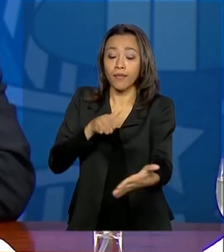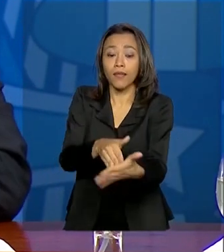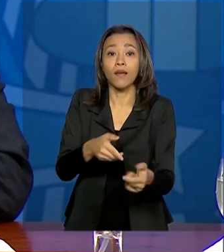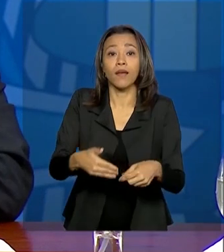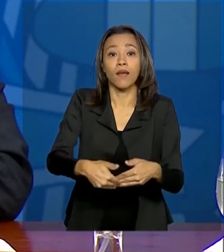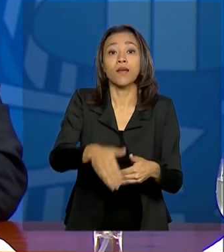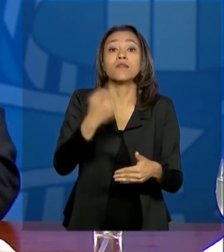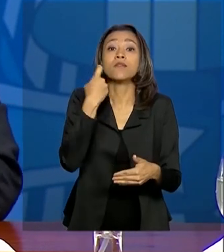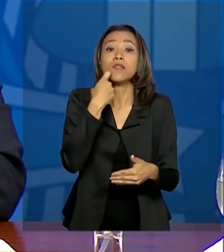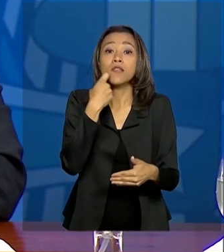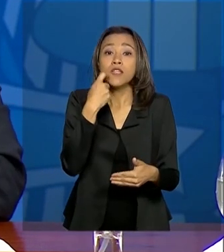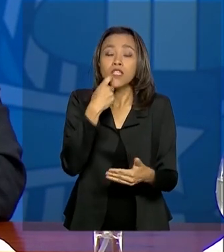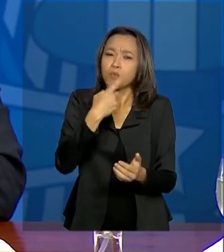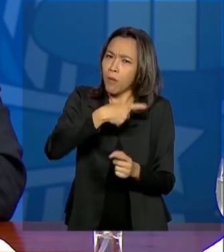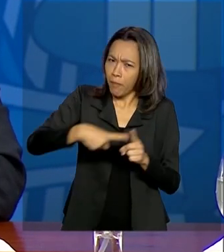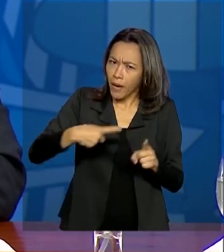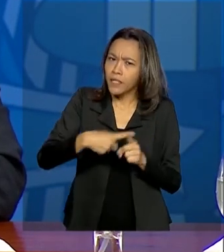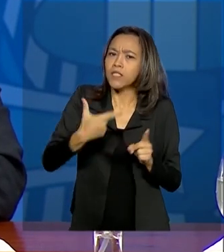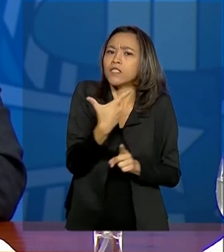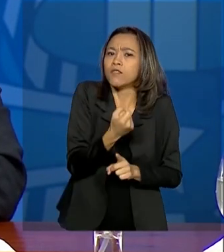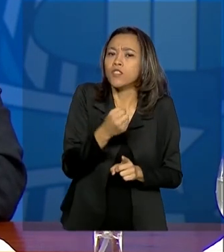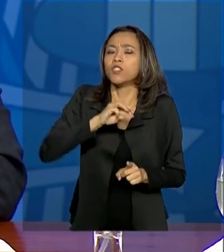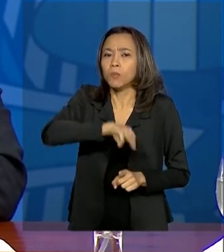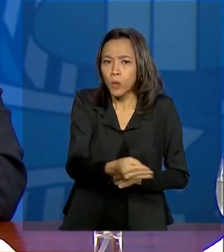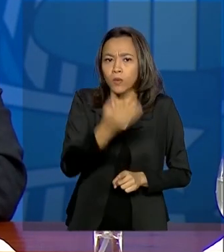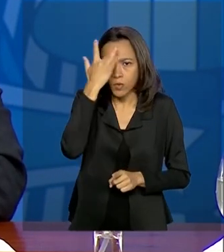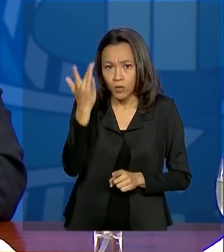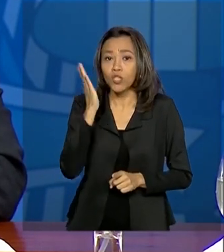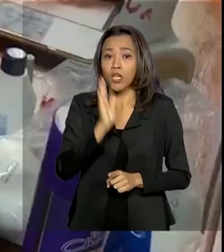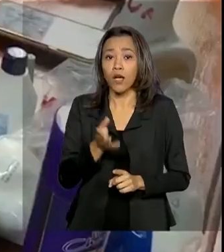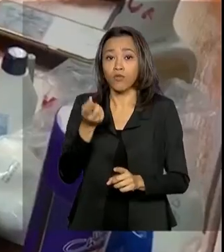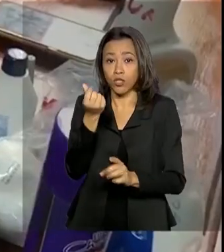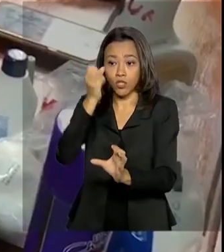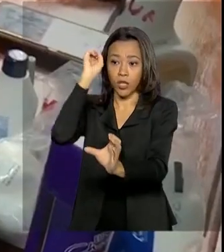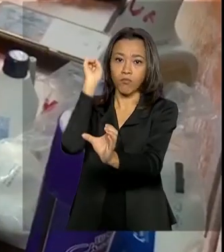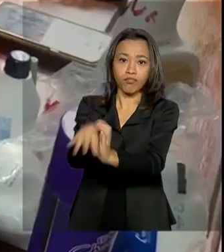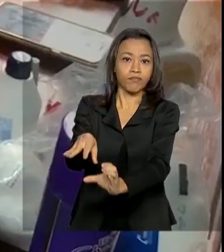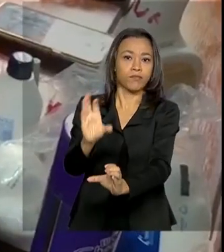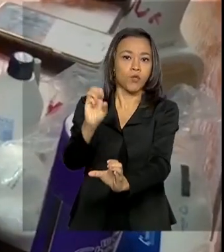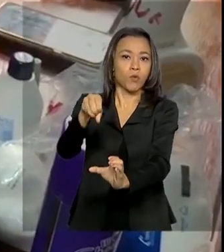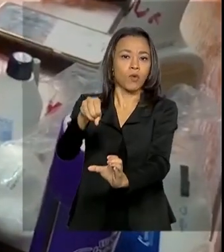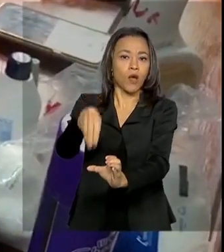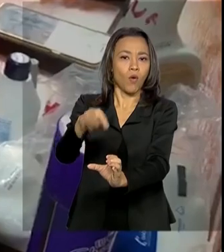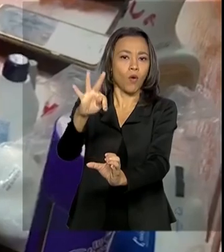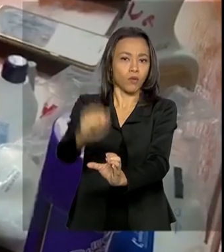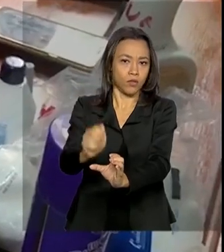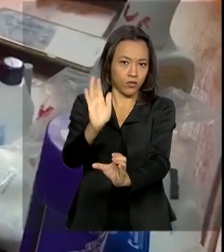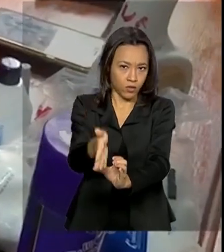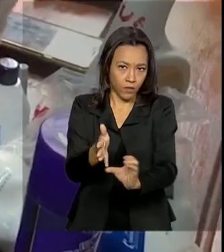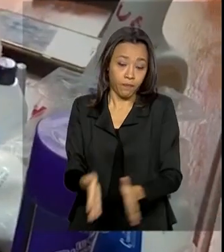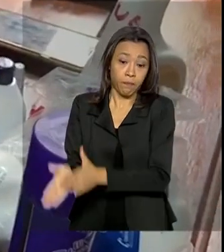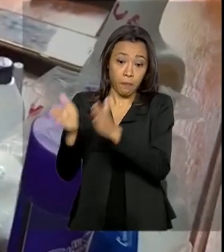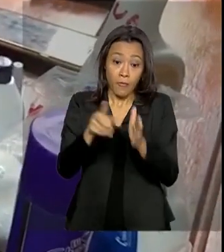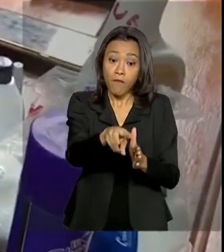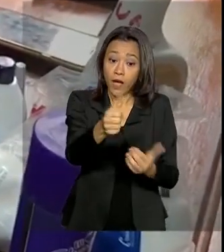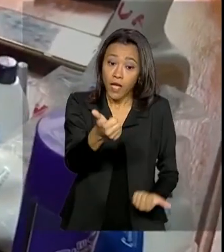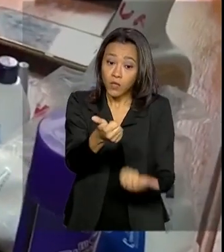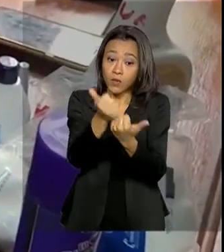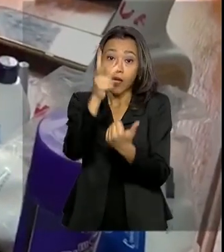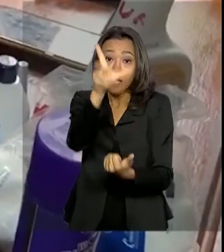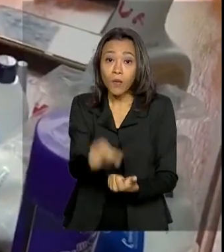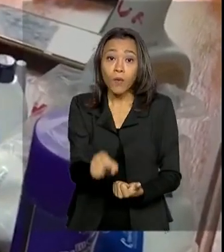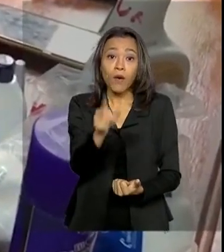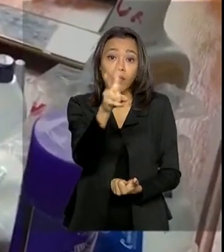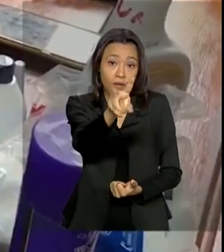parte dessas 20 milhões de pessoas já terá acreditado esse recurso. O auxílio emergencial vai beneficiar pessoas como a